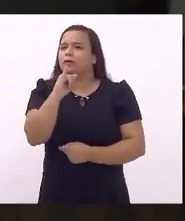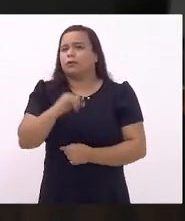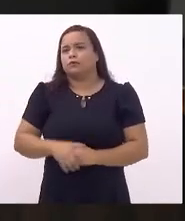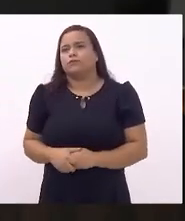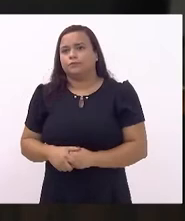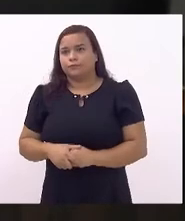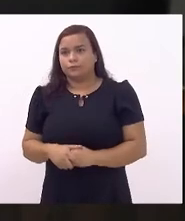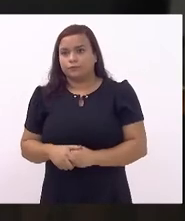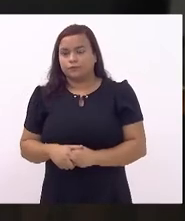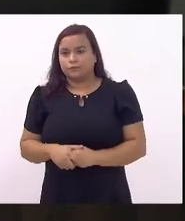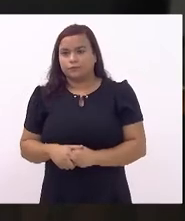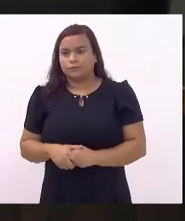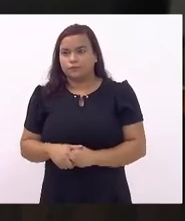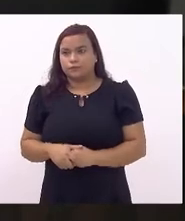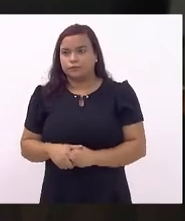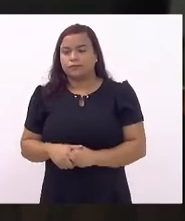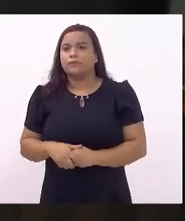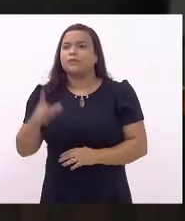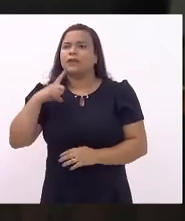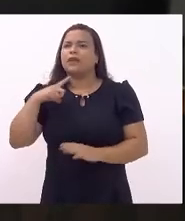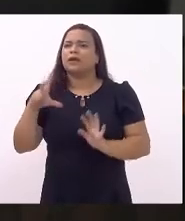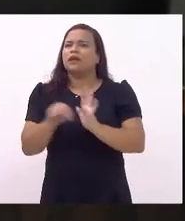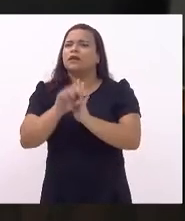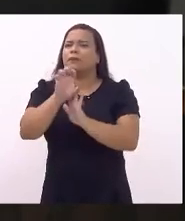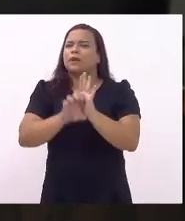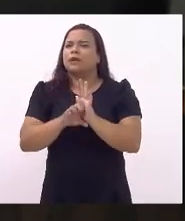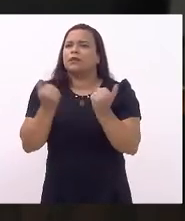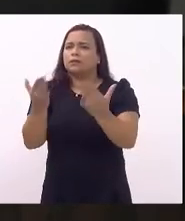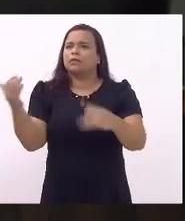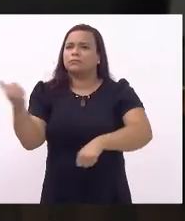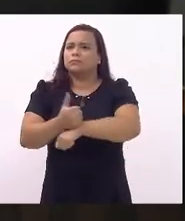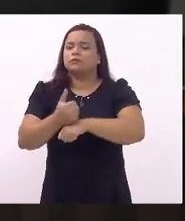pela incorporação do substitutivo.